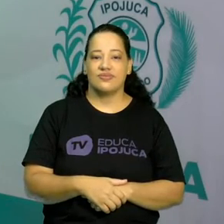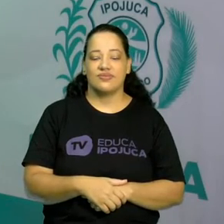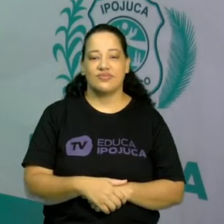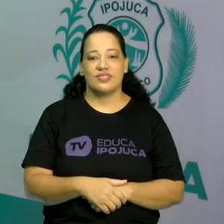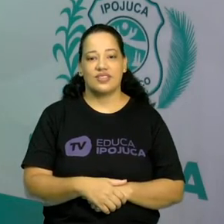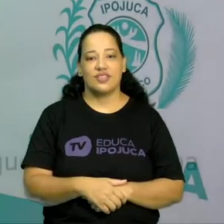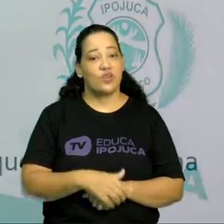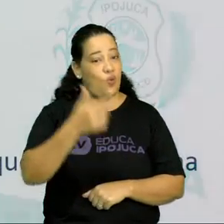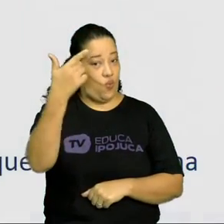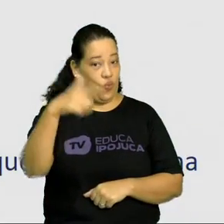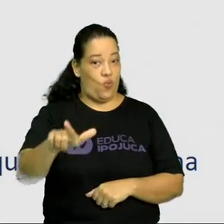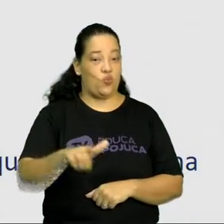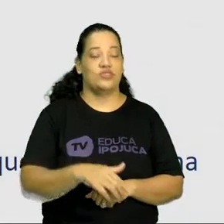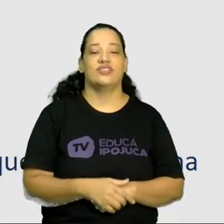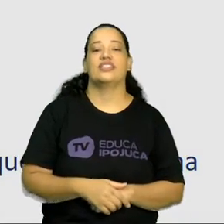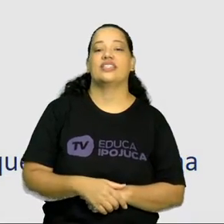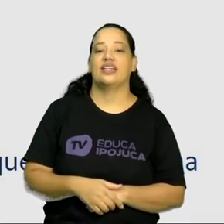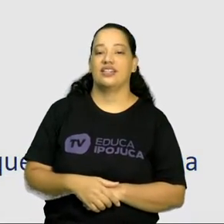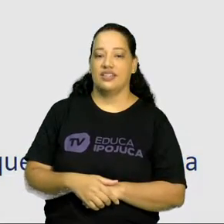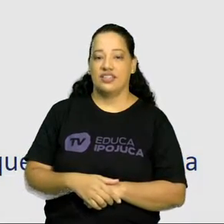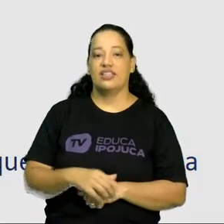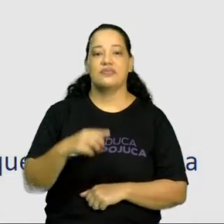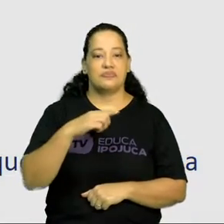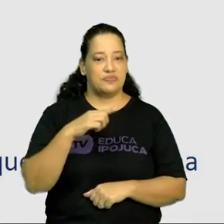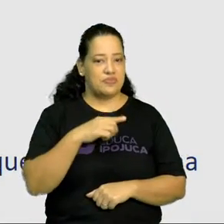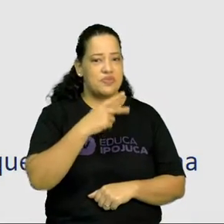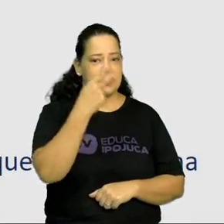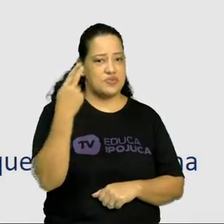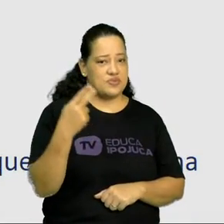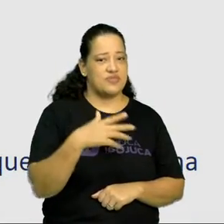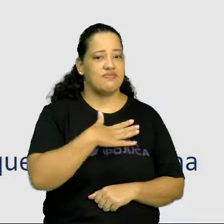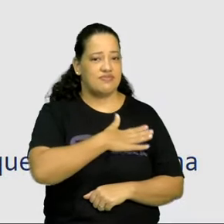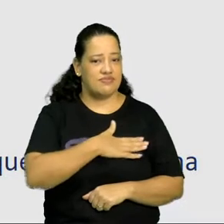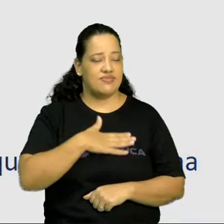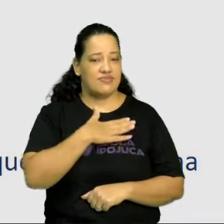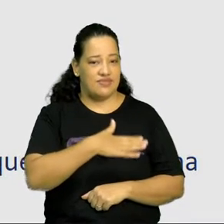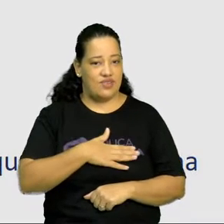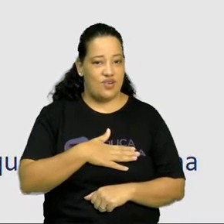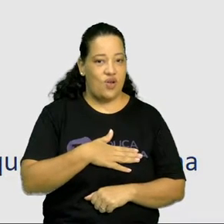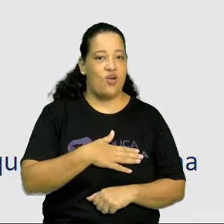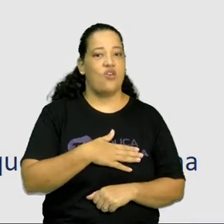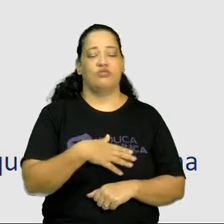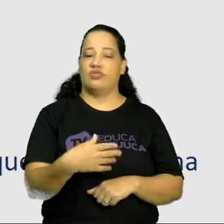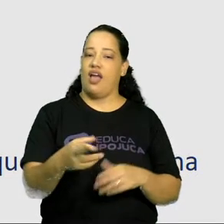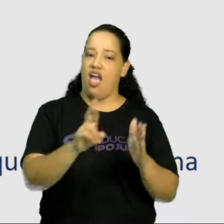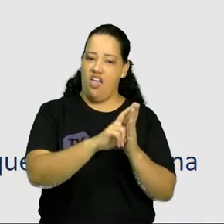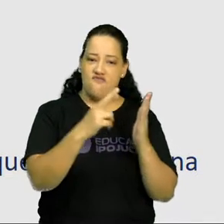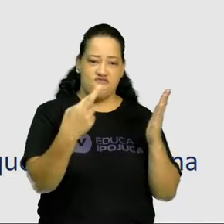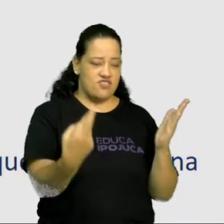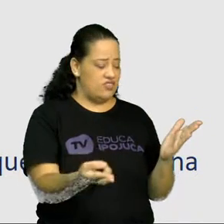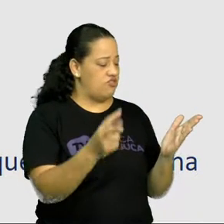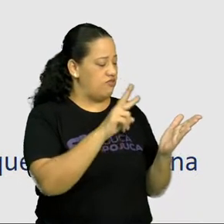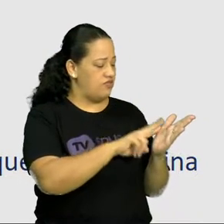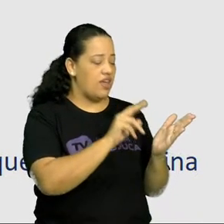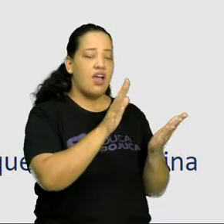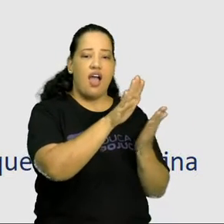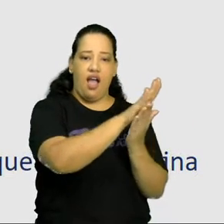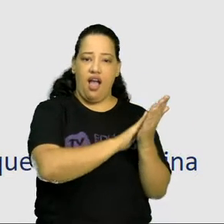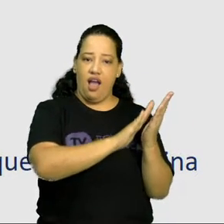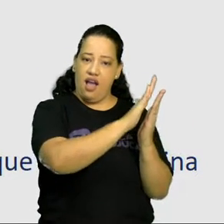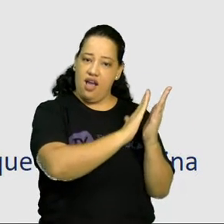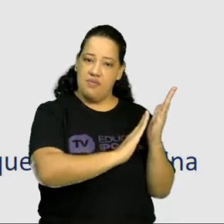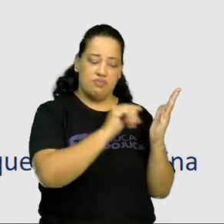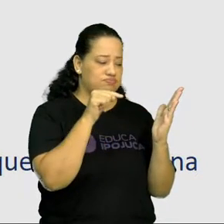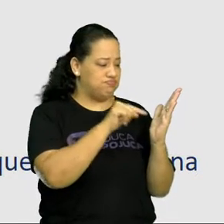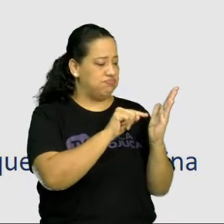E aí outro também bastante comentado, que é a capa de revista. E aí na capa de revista eu trouxe esse gênero